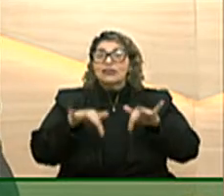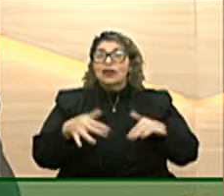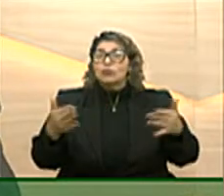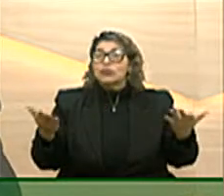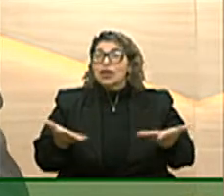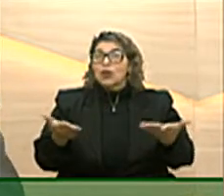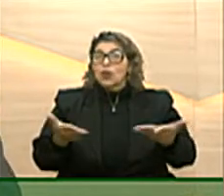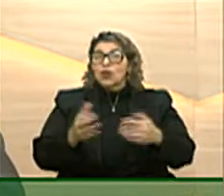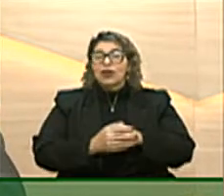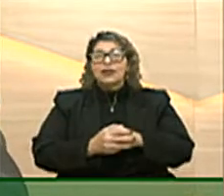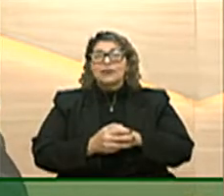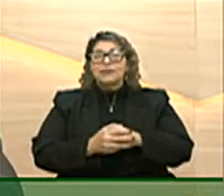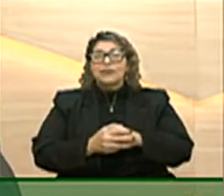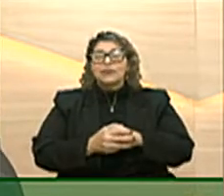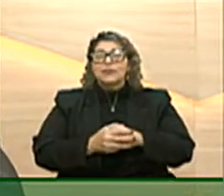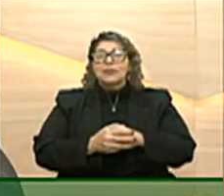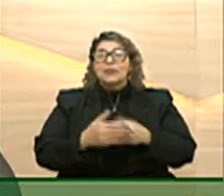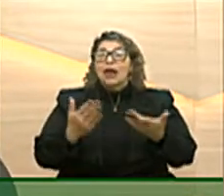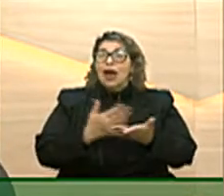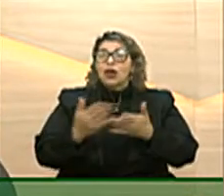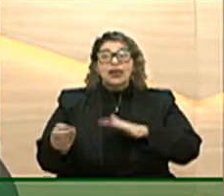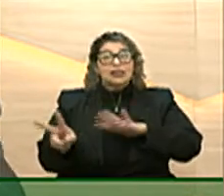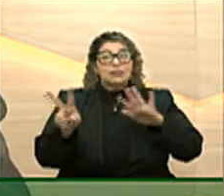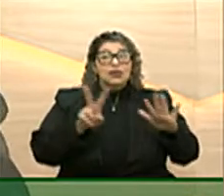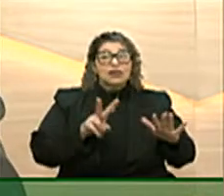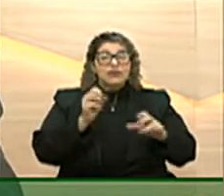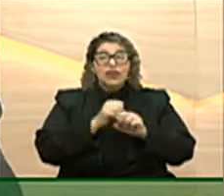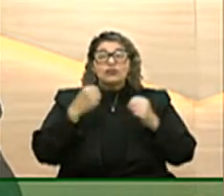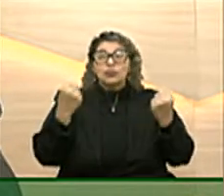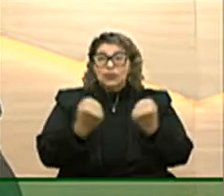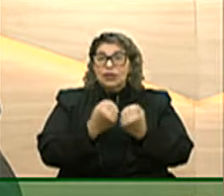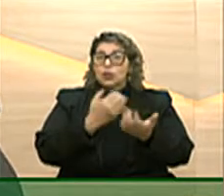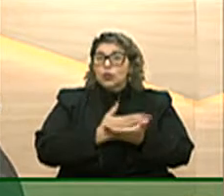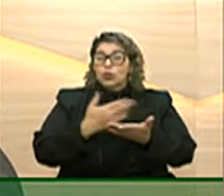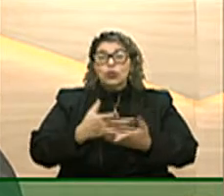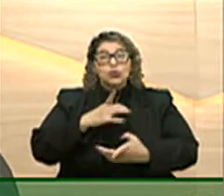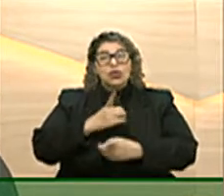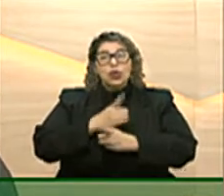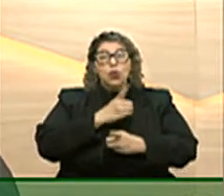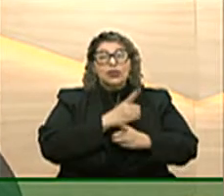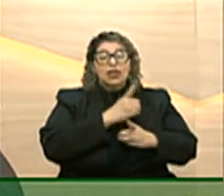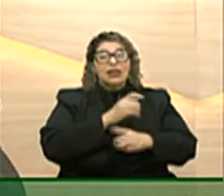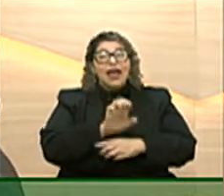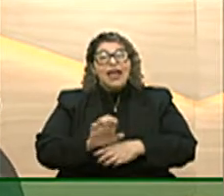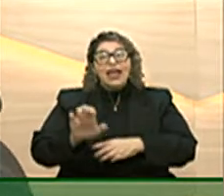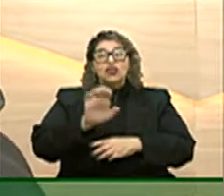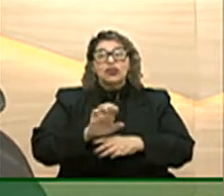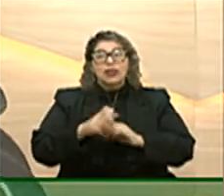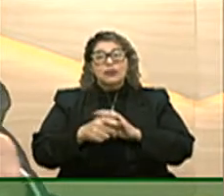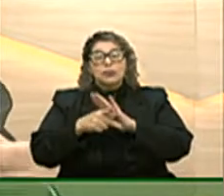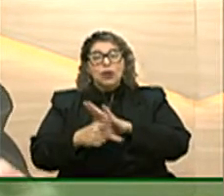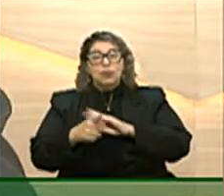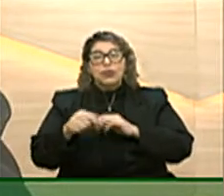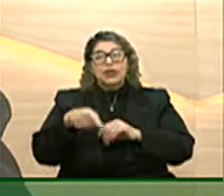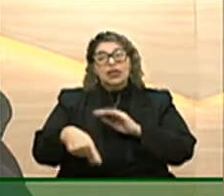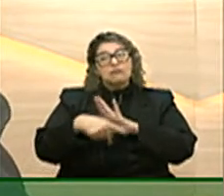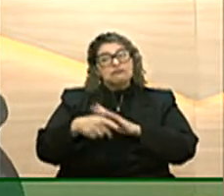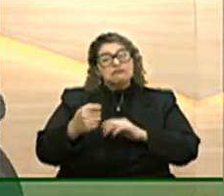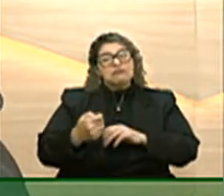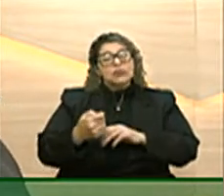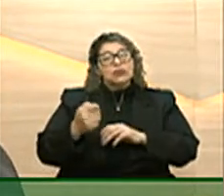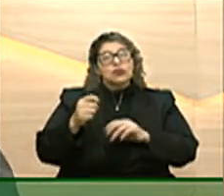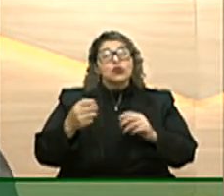um ciclo dos nossos seminários a partir da próxima semana terão início os encontros regionais seminários juntos para